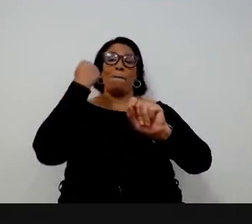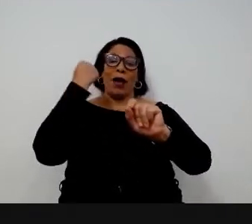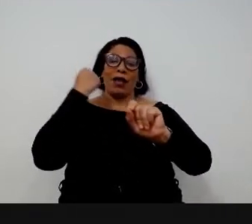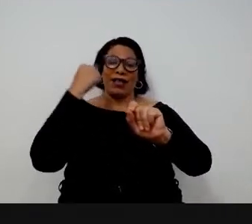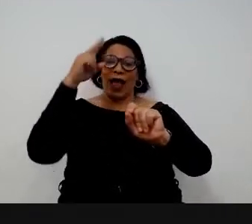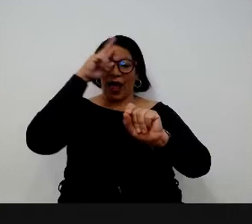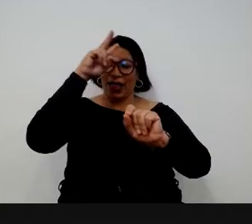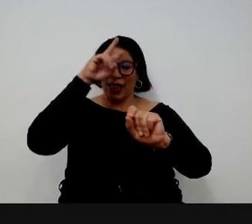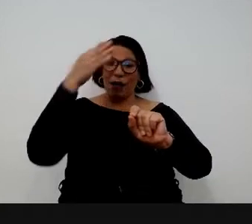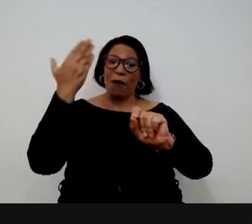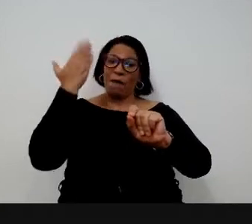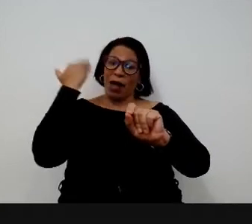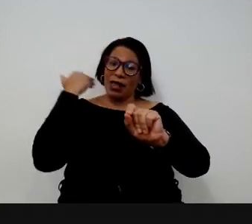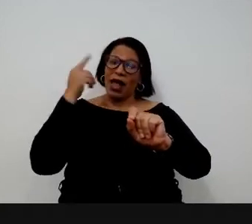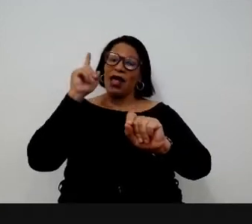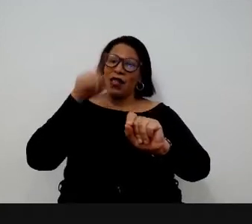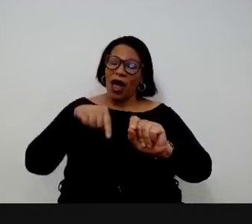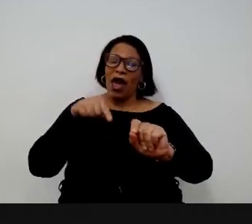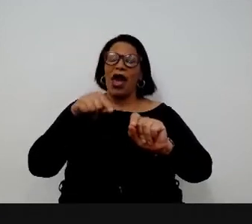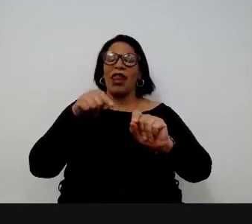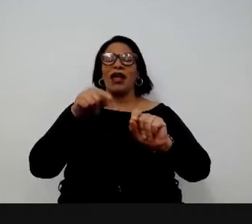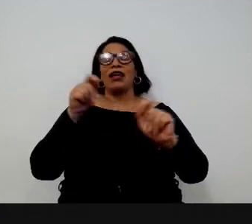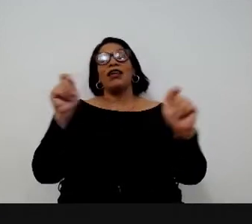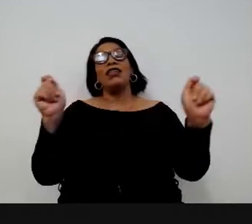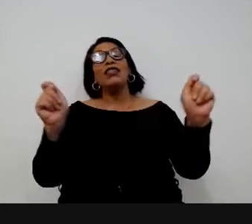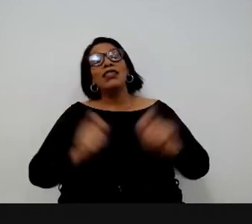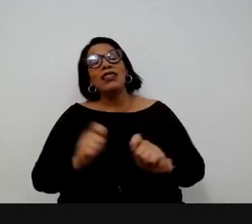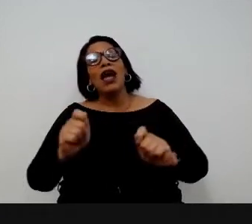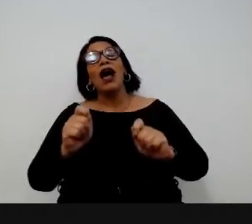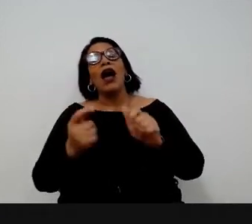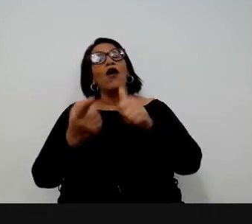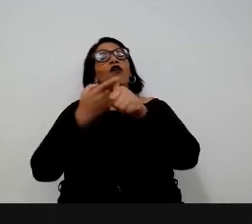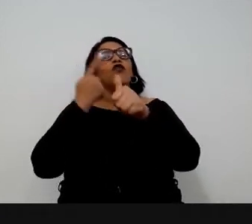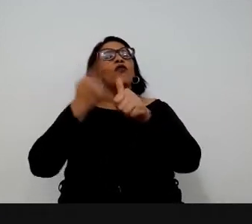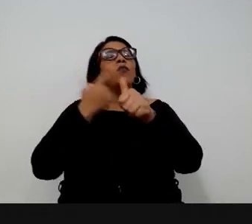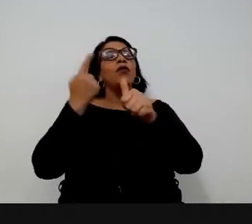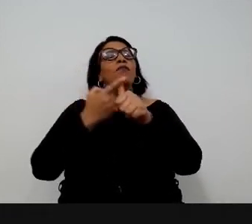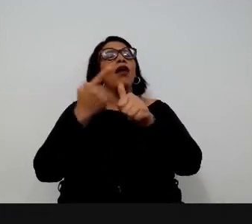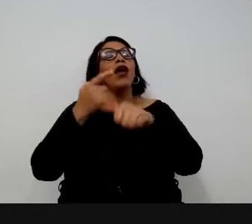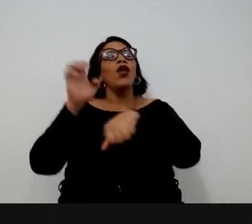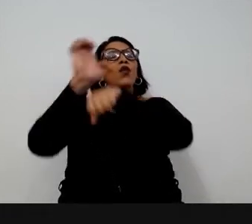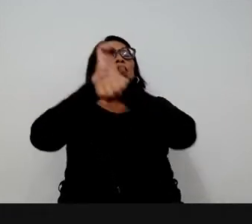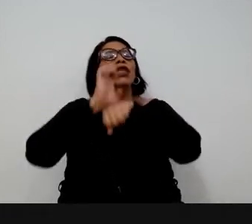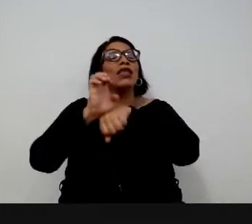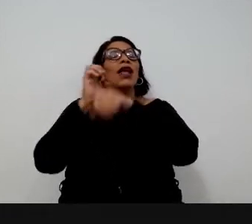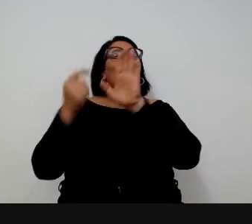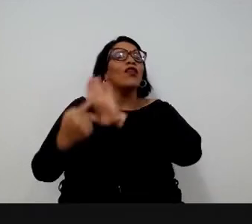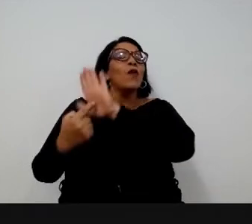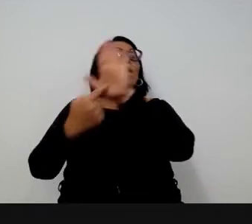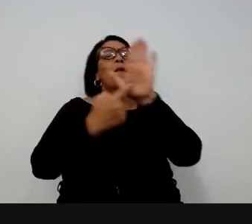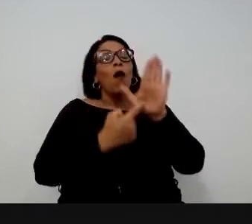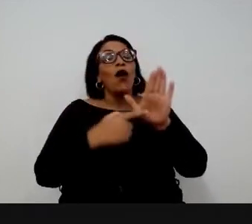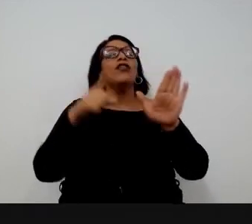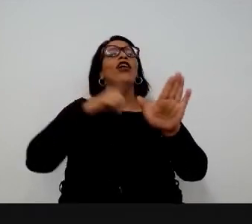economias que são mais legíveis, são as que viabilizam os primeiros Estados a aparecerem.